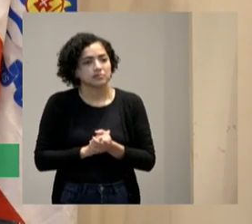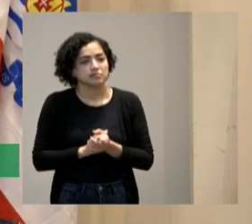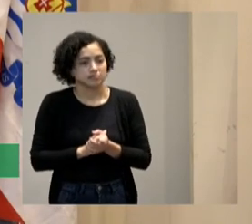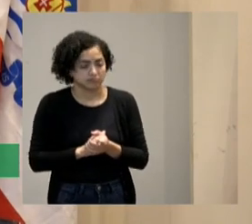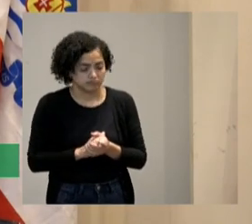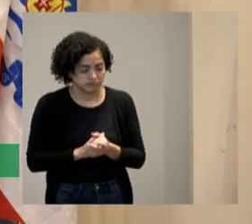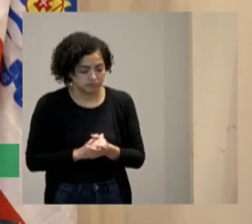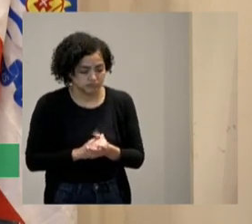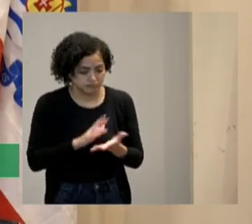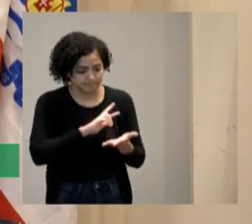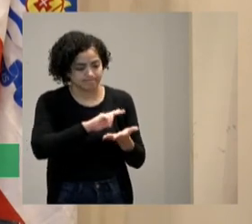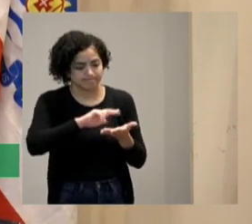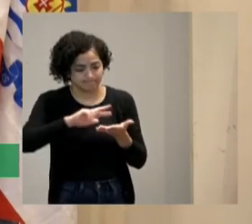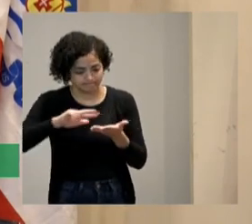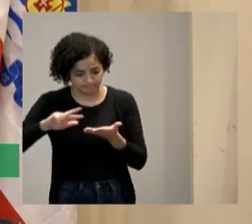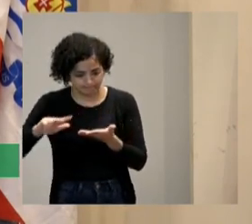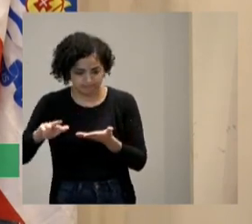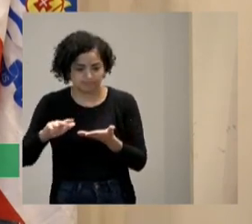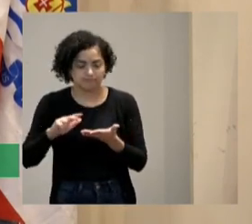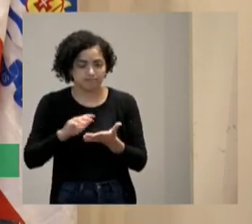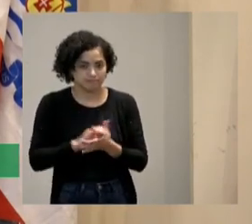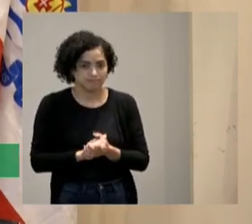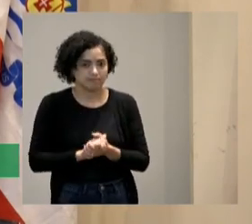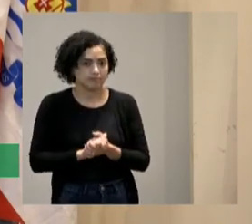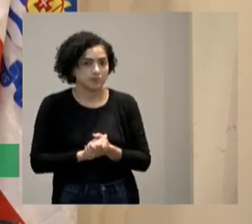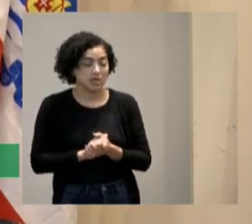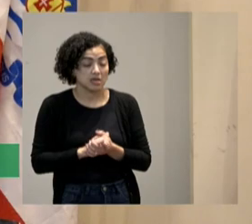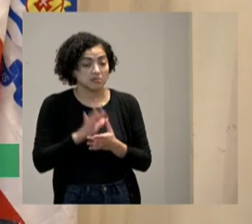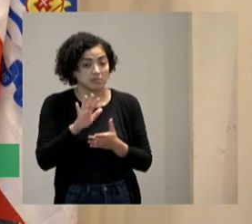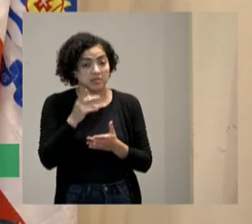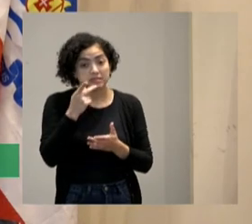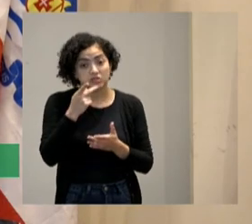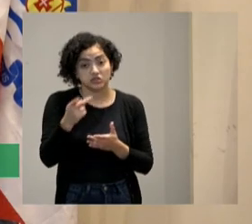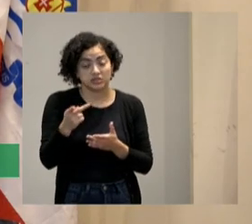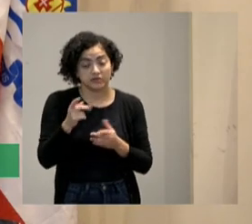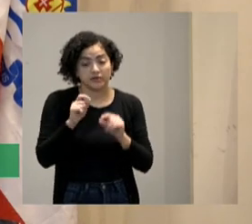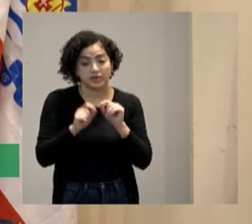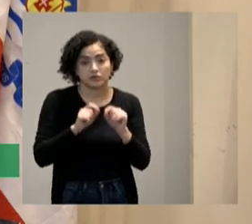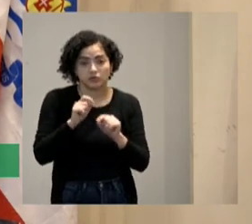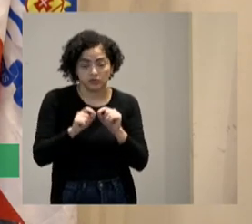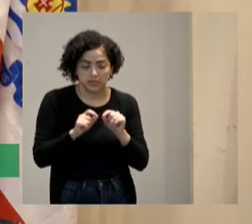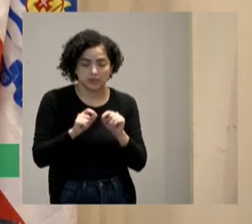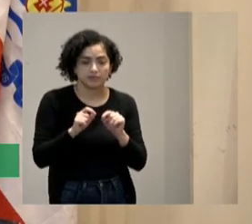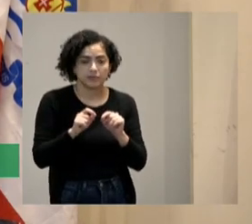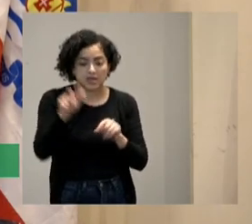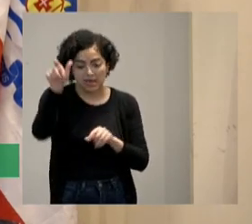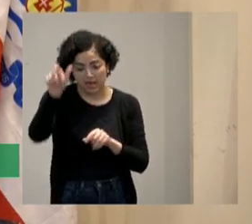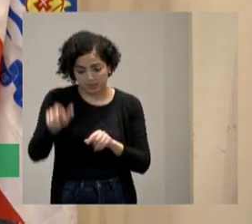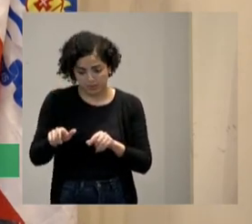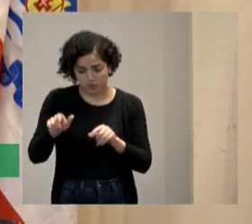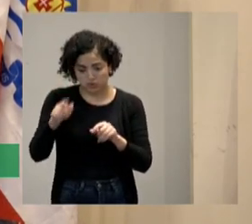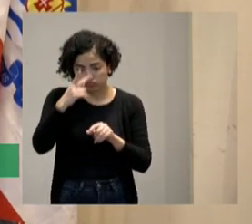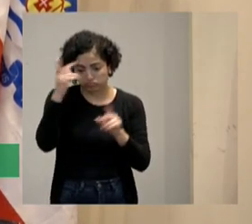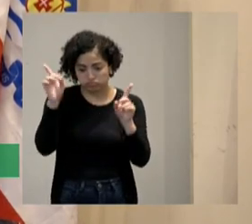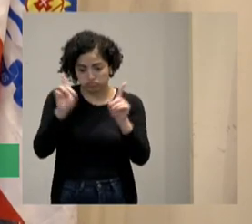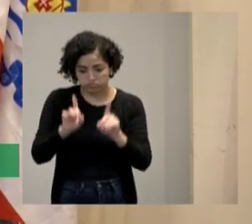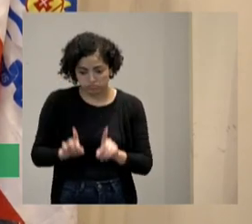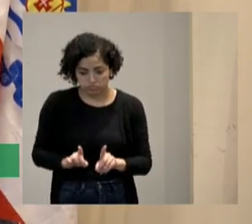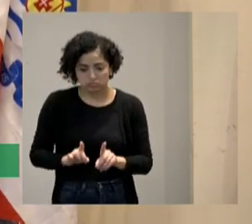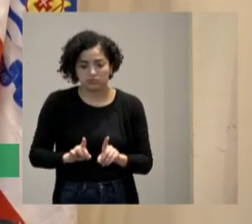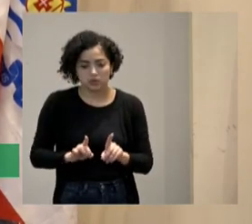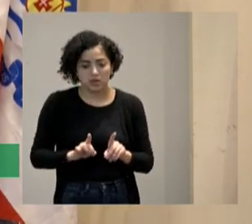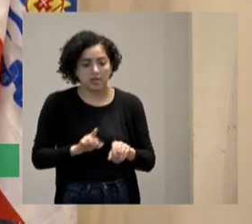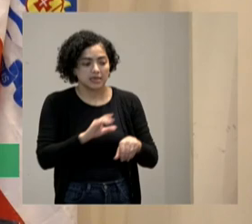etariedade e a gente vai para várias situações mas a gente está falando exclusivo aqui da pessoa com deficiência e a questão do